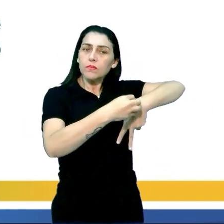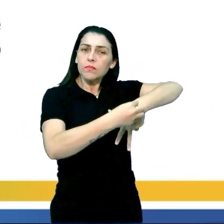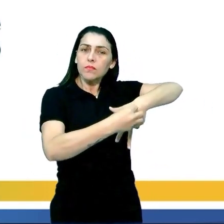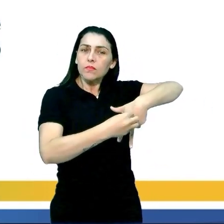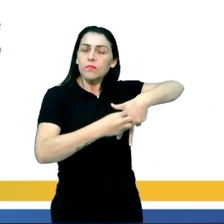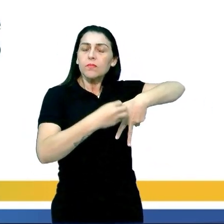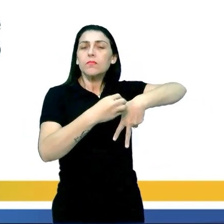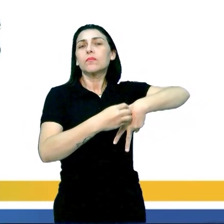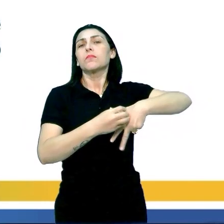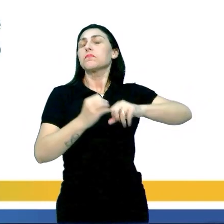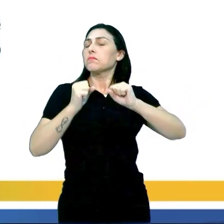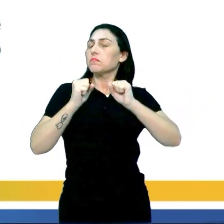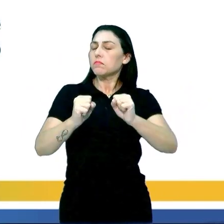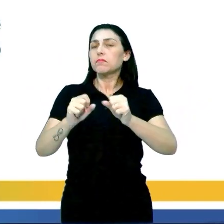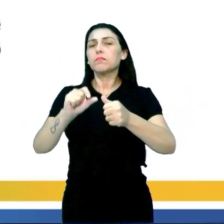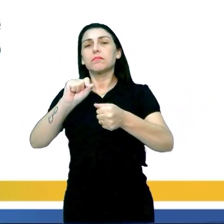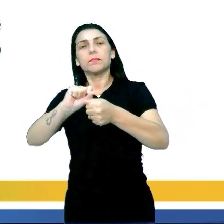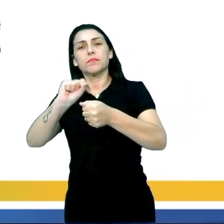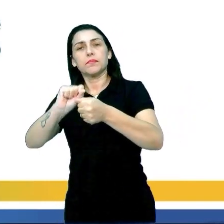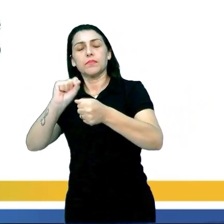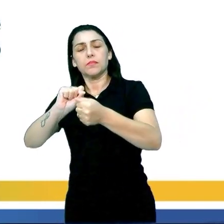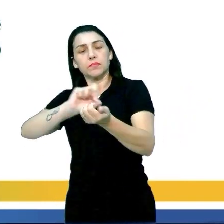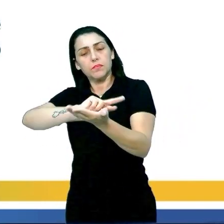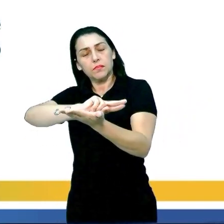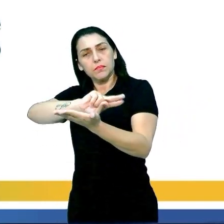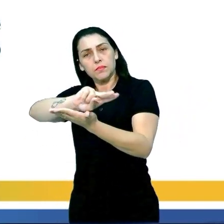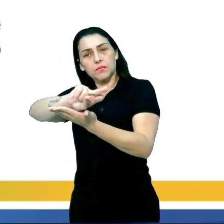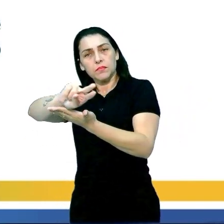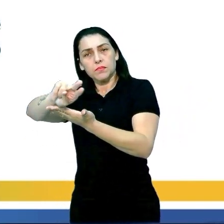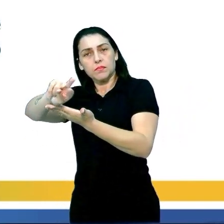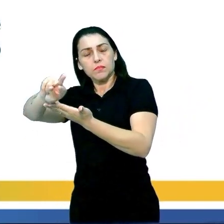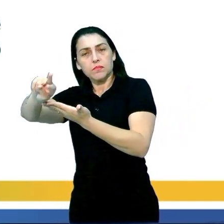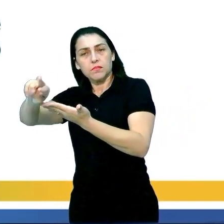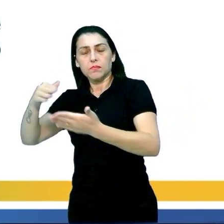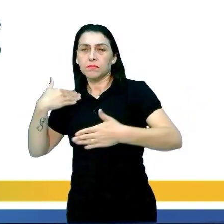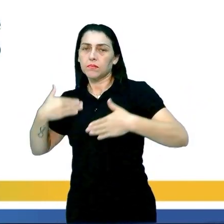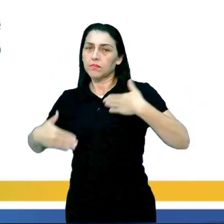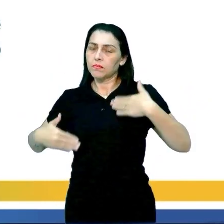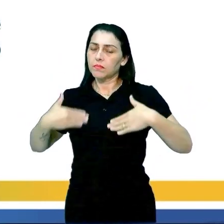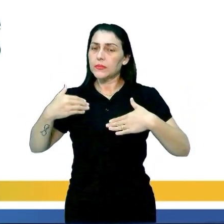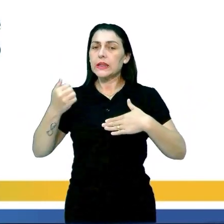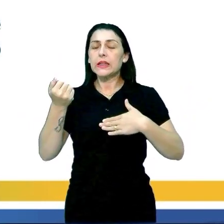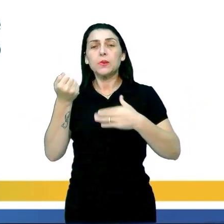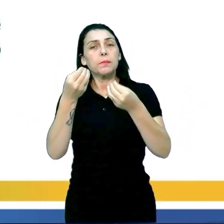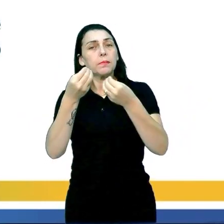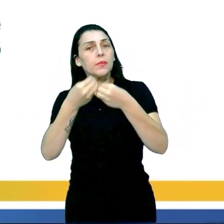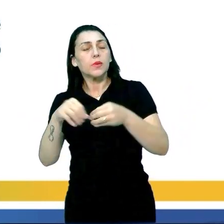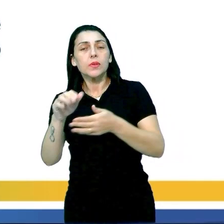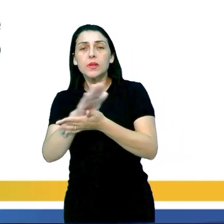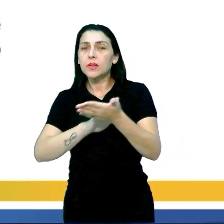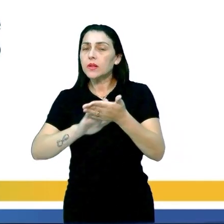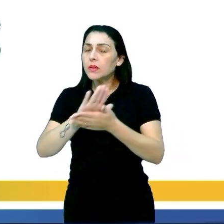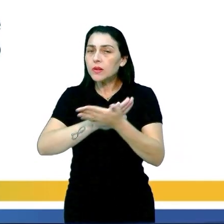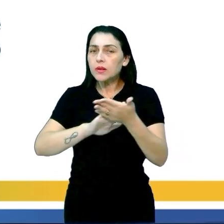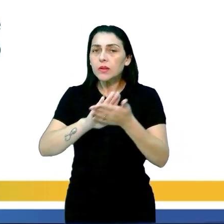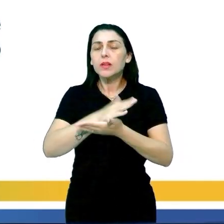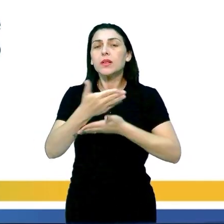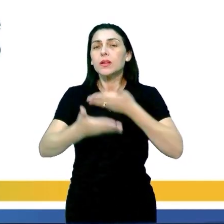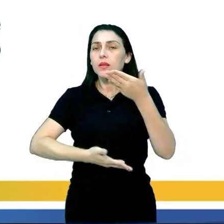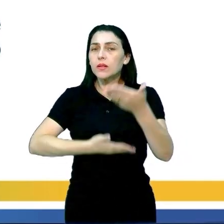que permite que eles possam passar por diferentes partes do organismo, sem que interfira em processos não